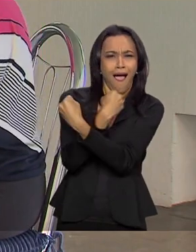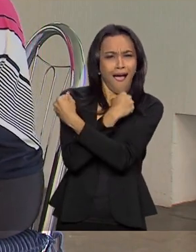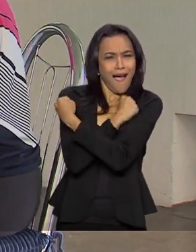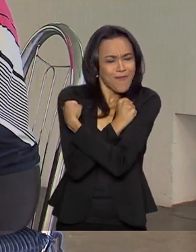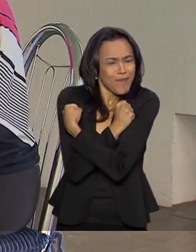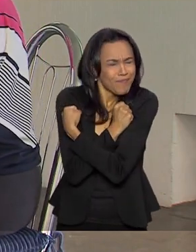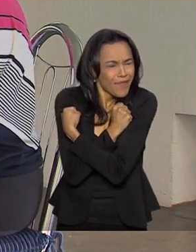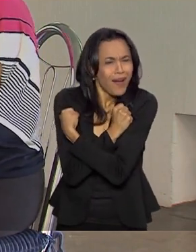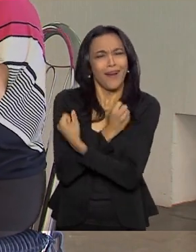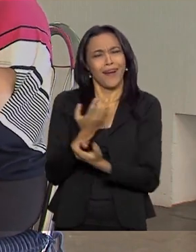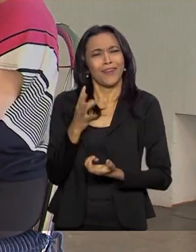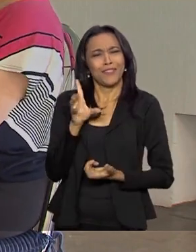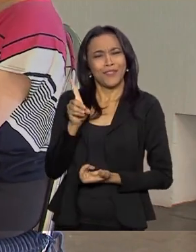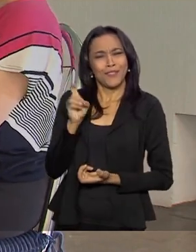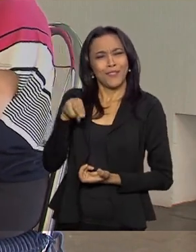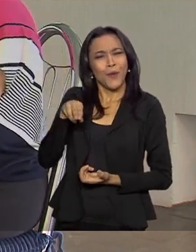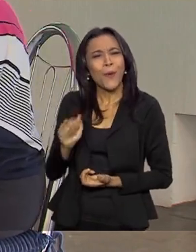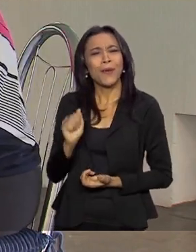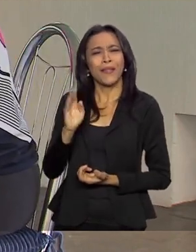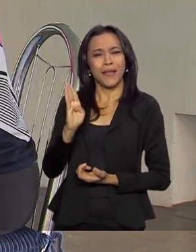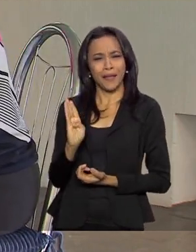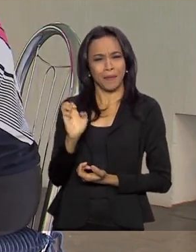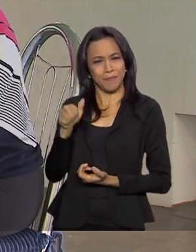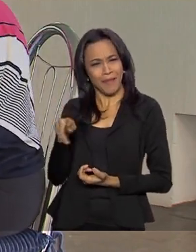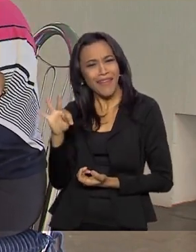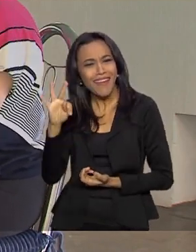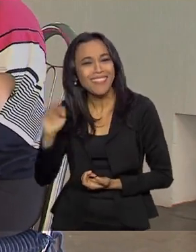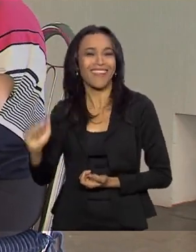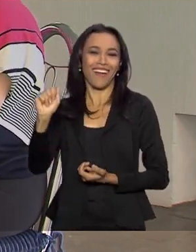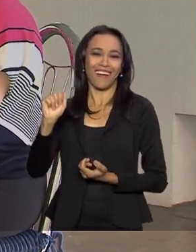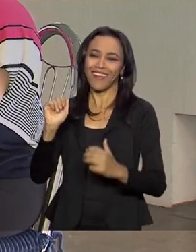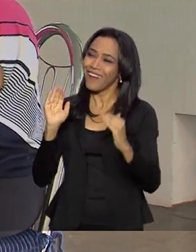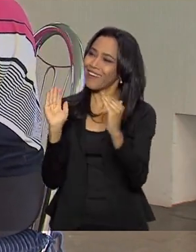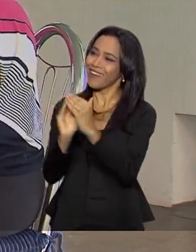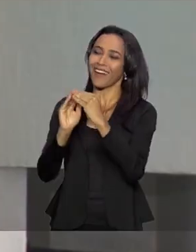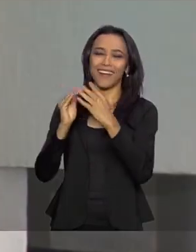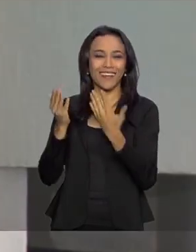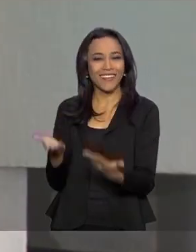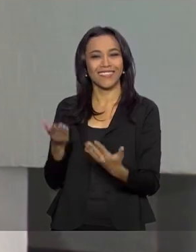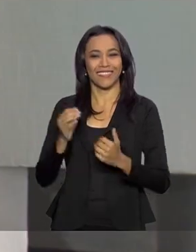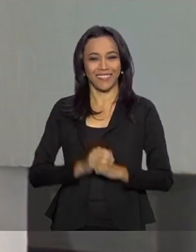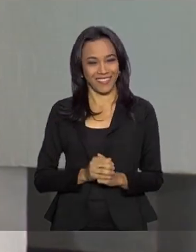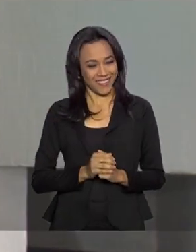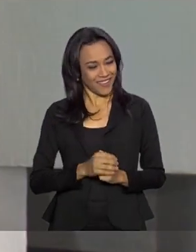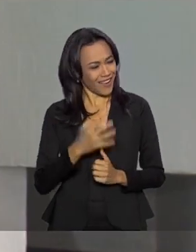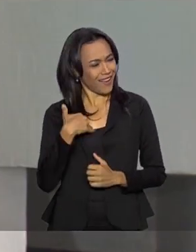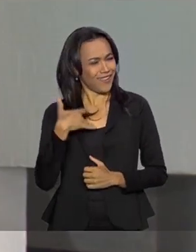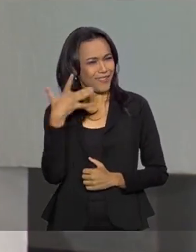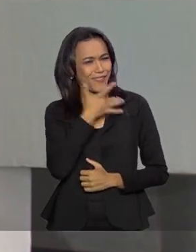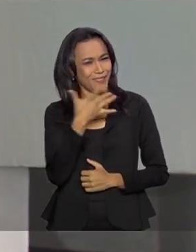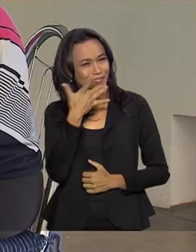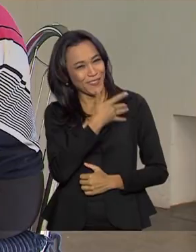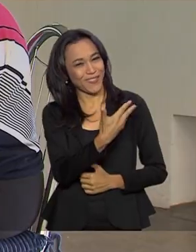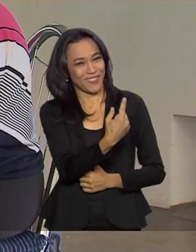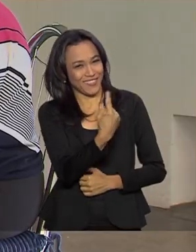assim de Dona Benta, estou, sabe, na casa de Dona Benta. Mas é muito gostoso.